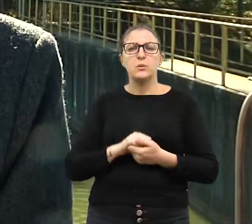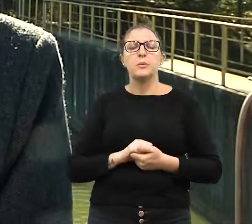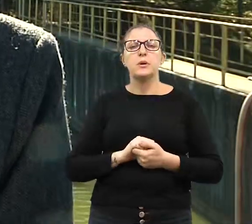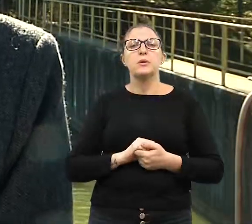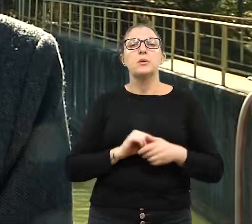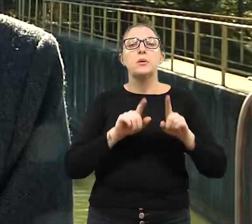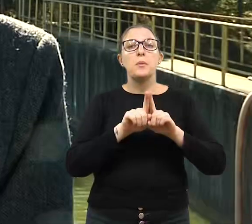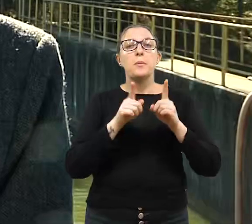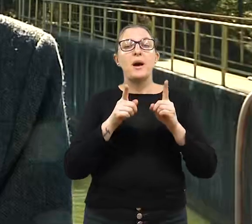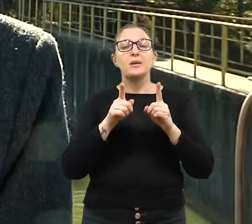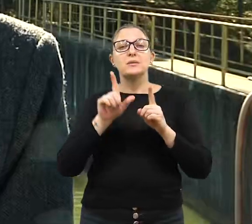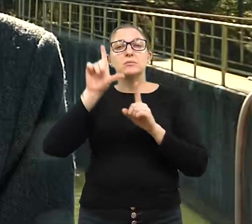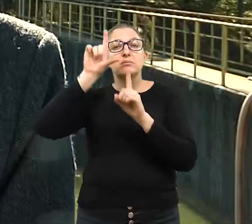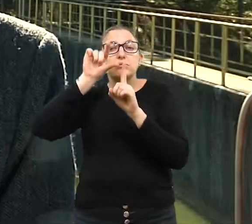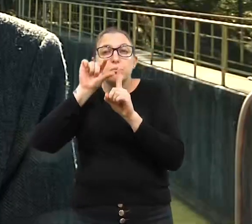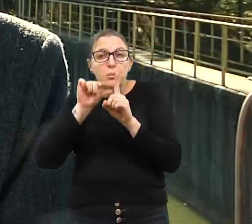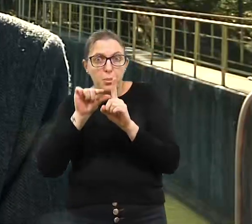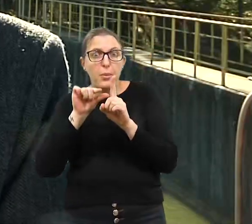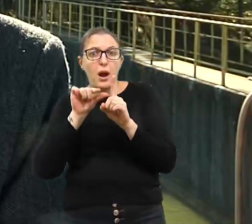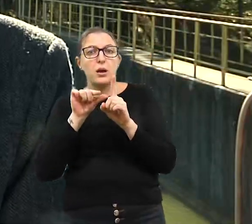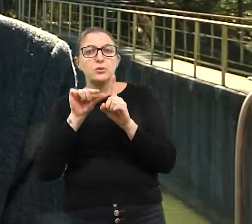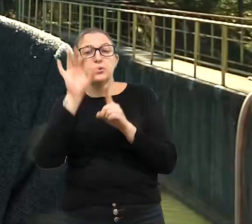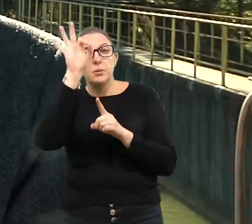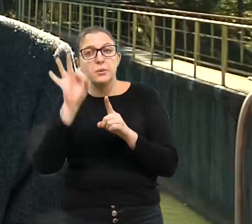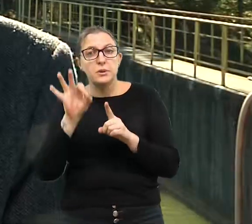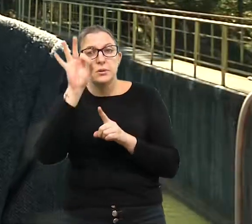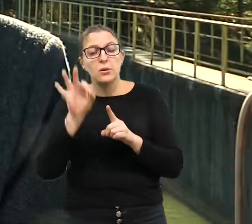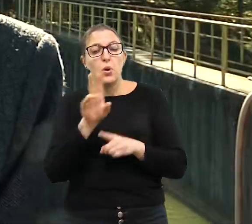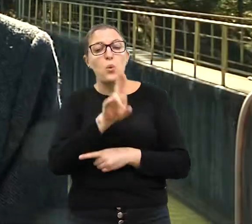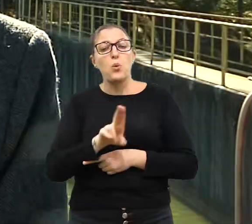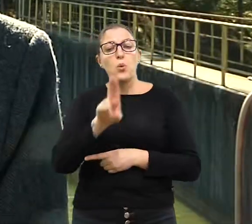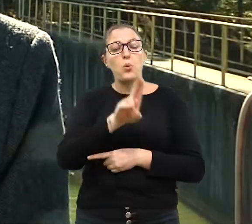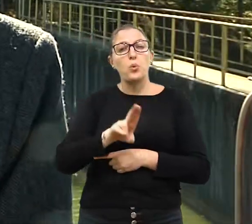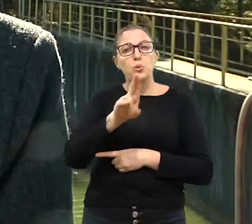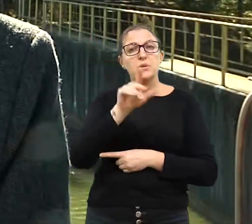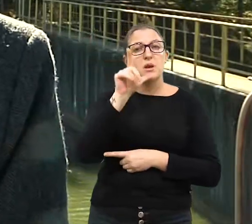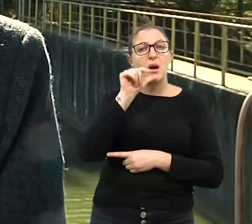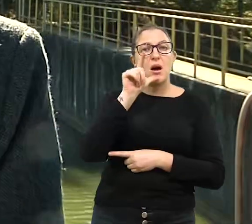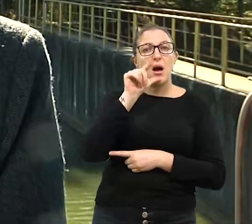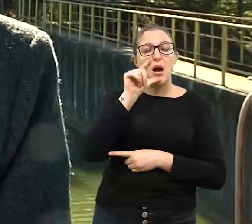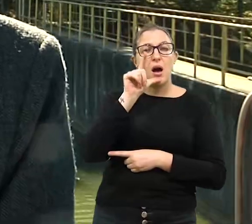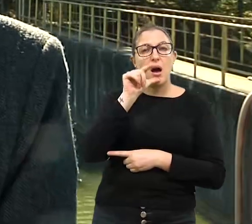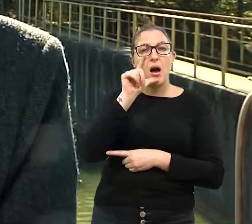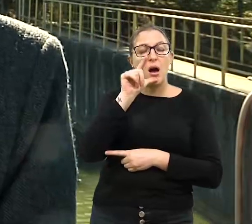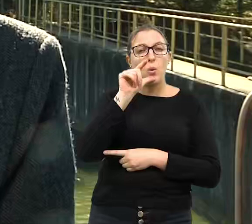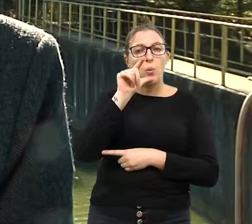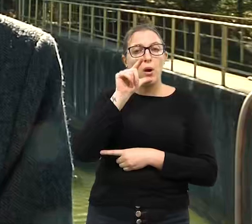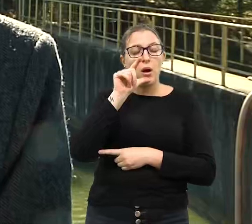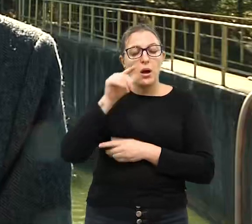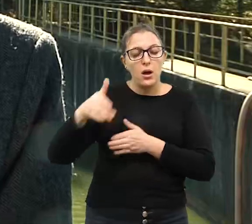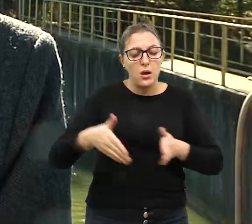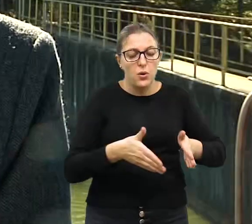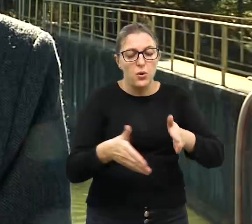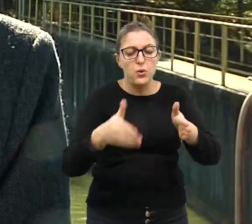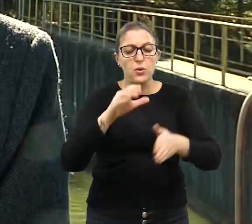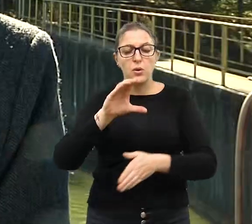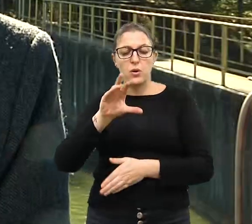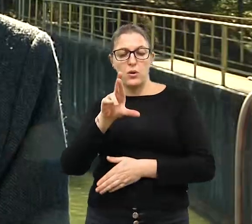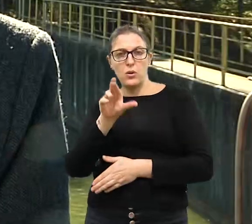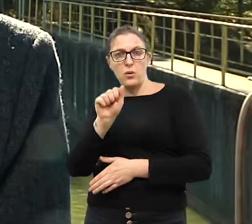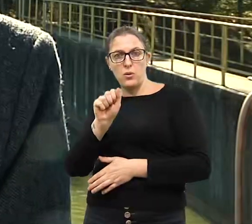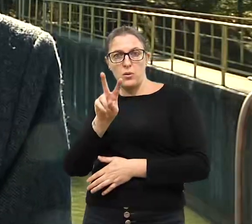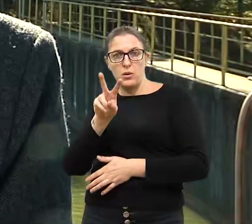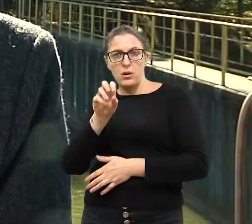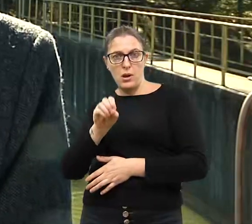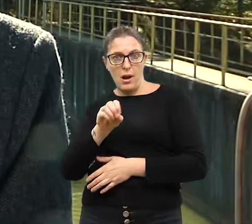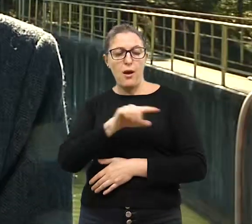percentual, é acionado o rio Cravo, a barragem do